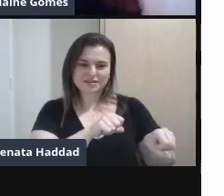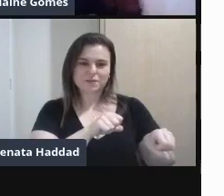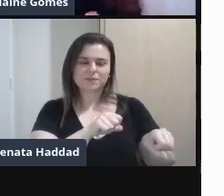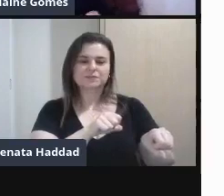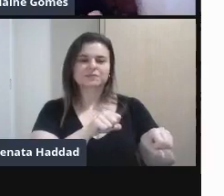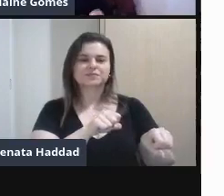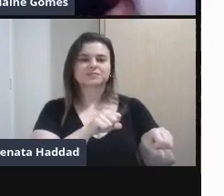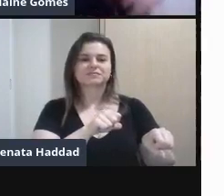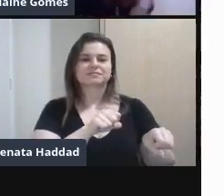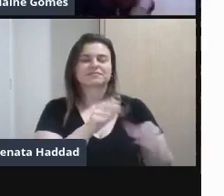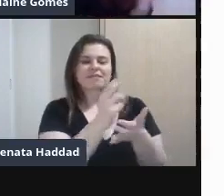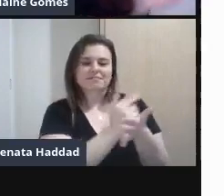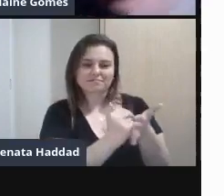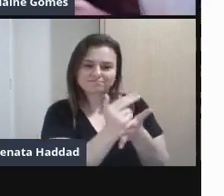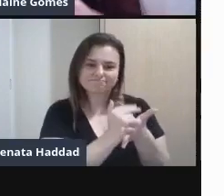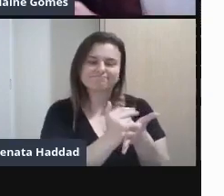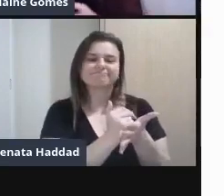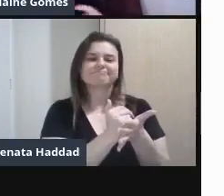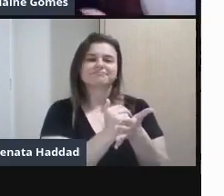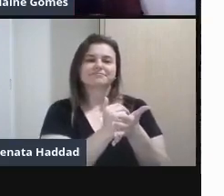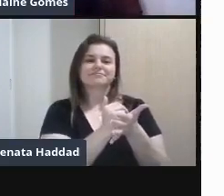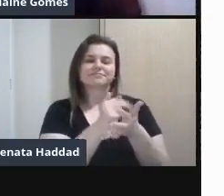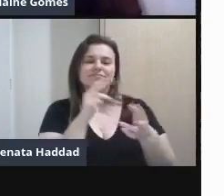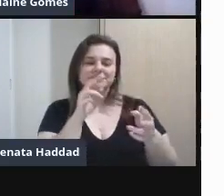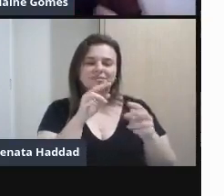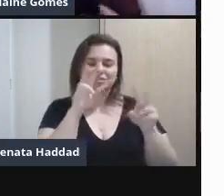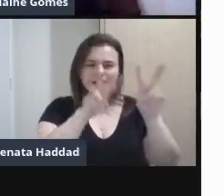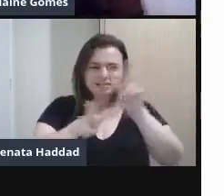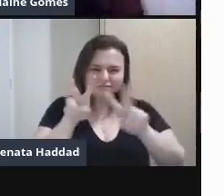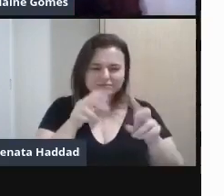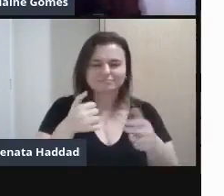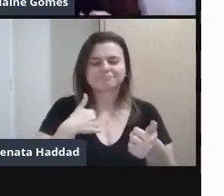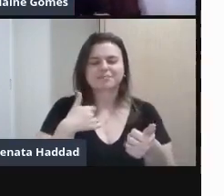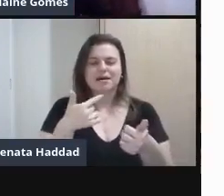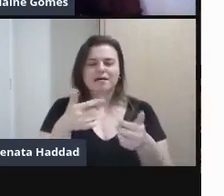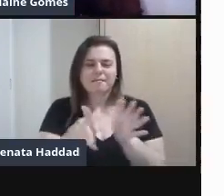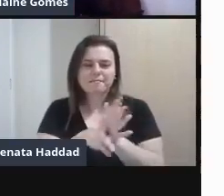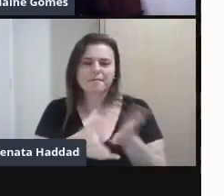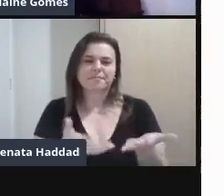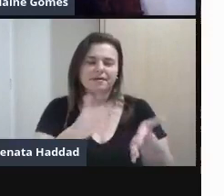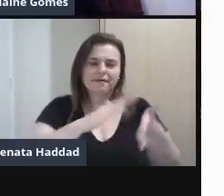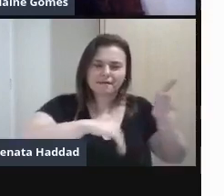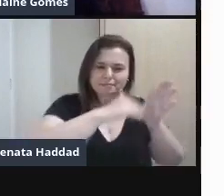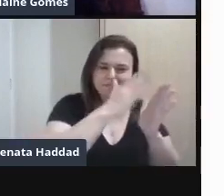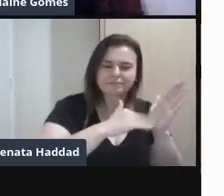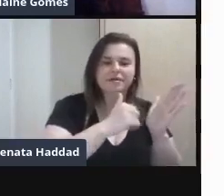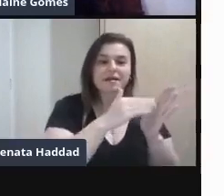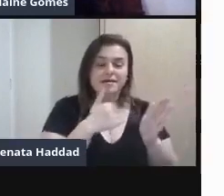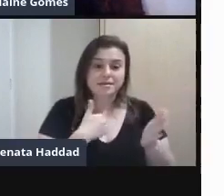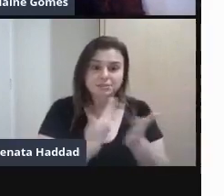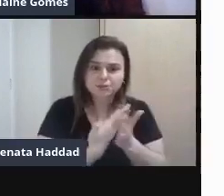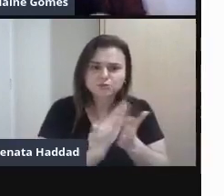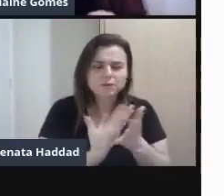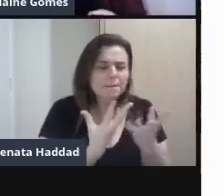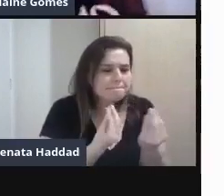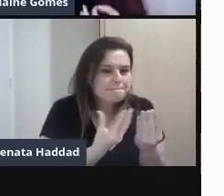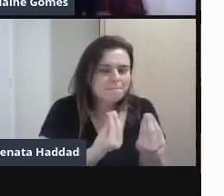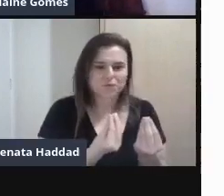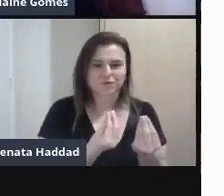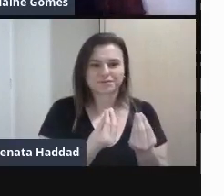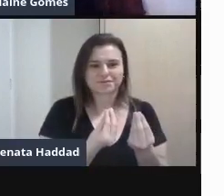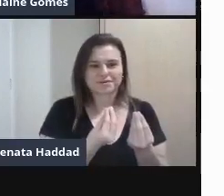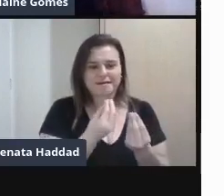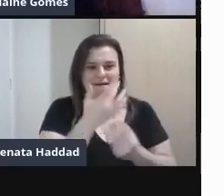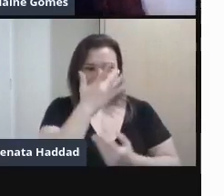artes plásticas Na história da arte A gente estuda muito Os artistas E a gente